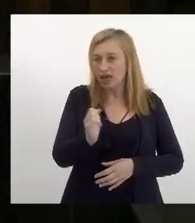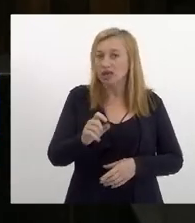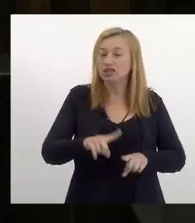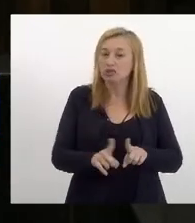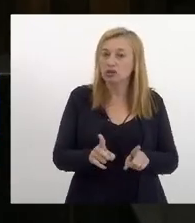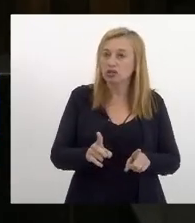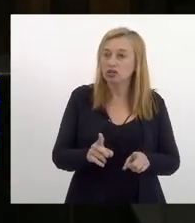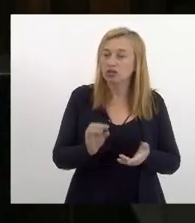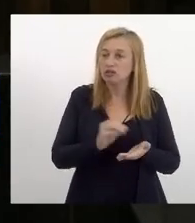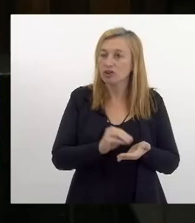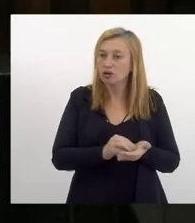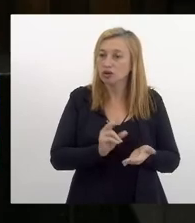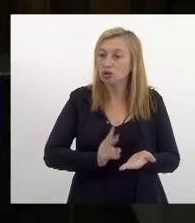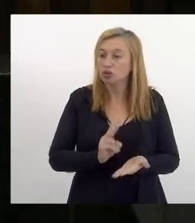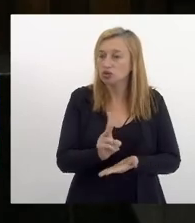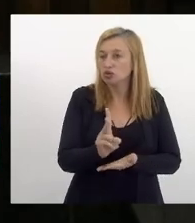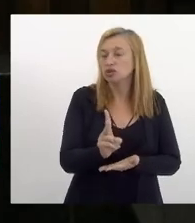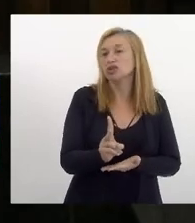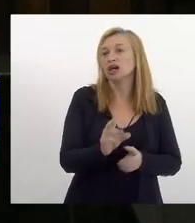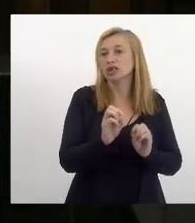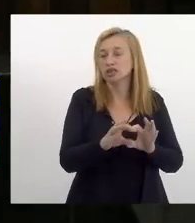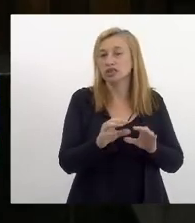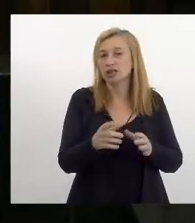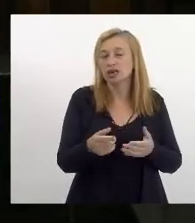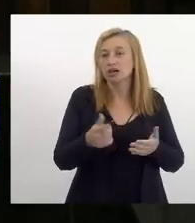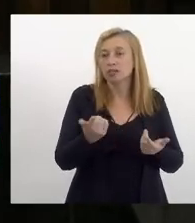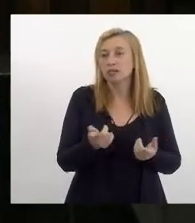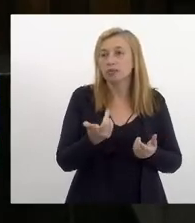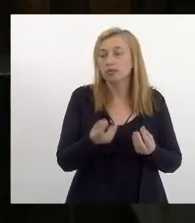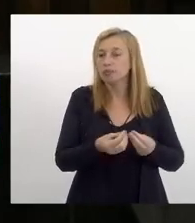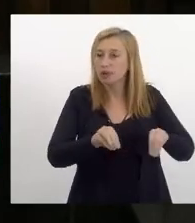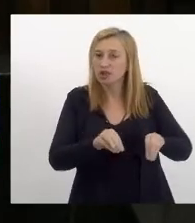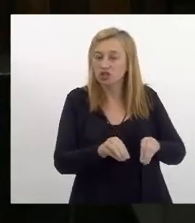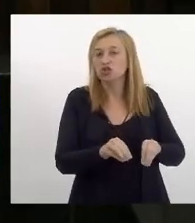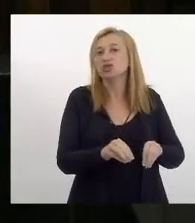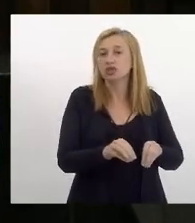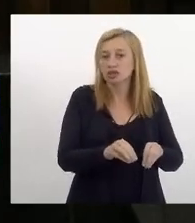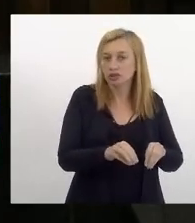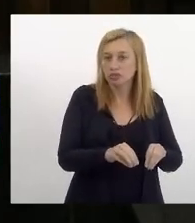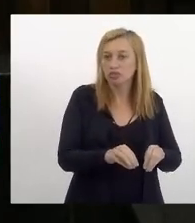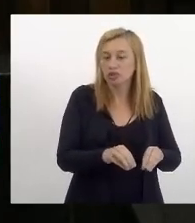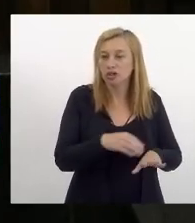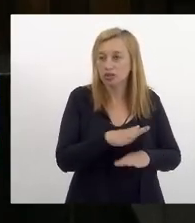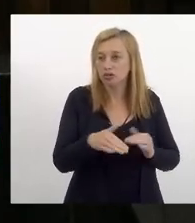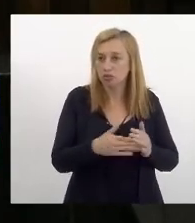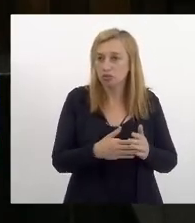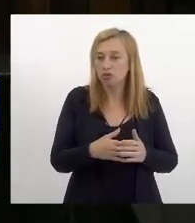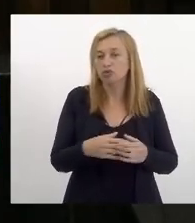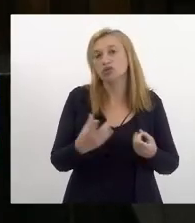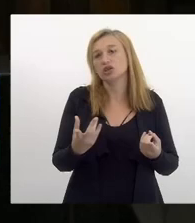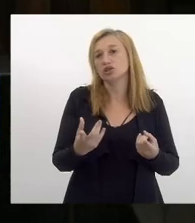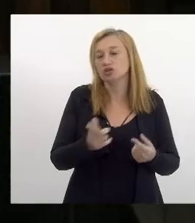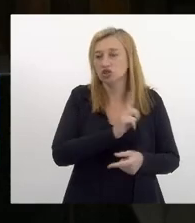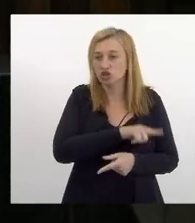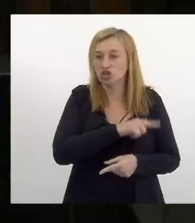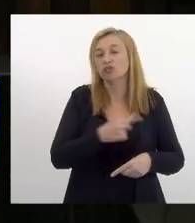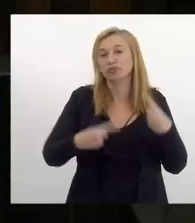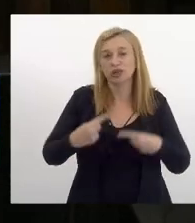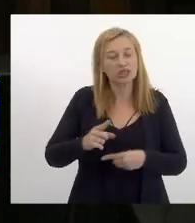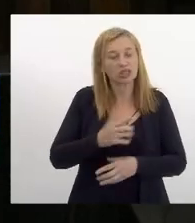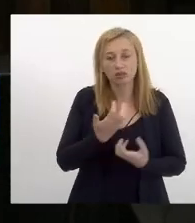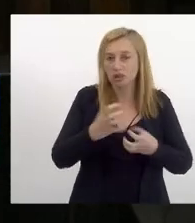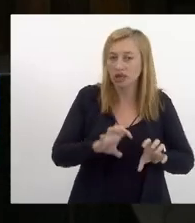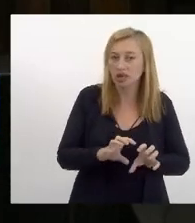de descontinuidade que acaba refletindo uma gestão excessivamente politizada e a gente quer que seja uma gestão